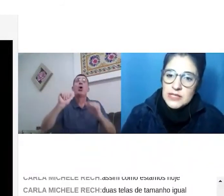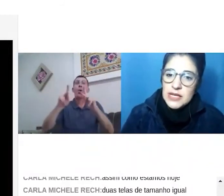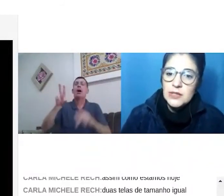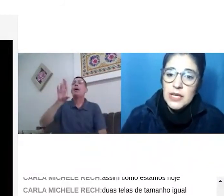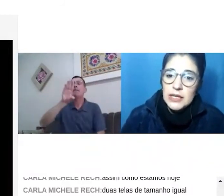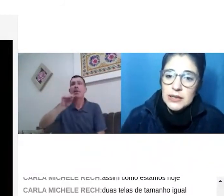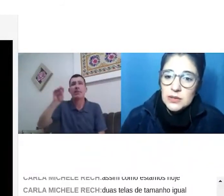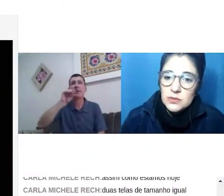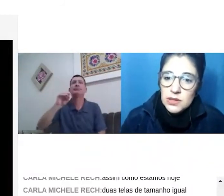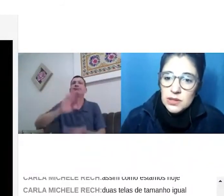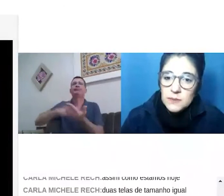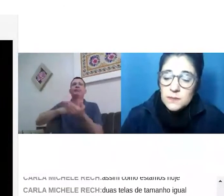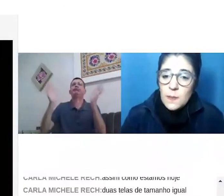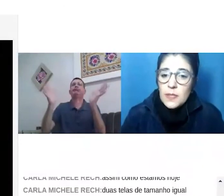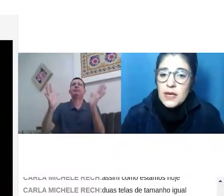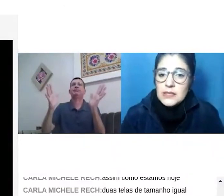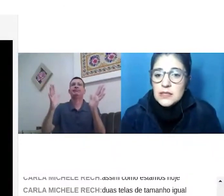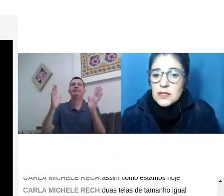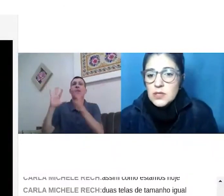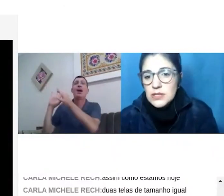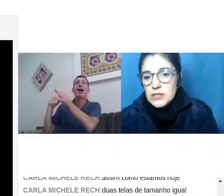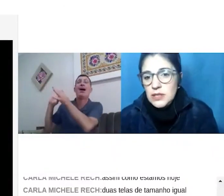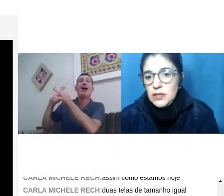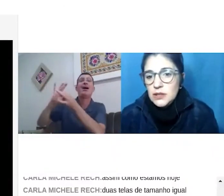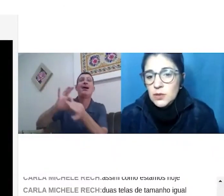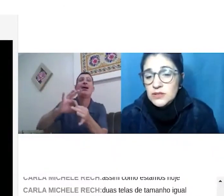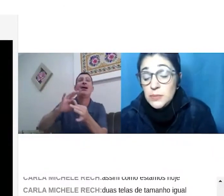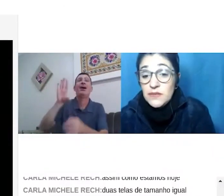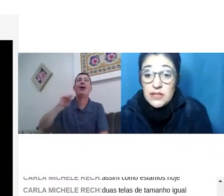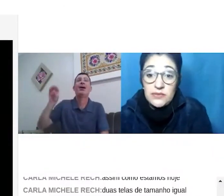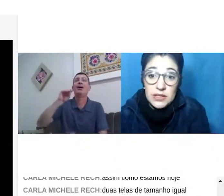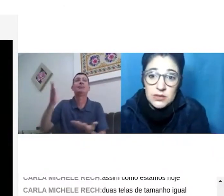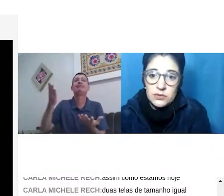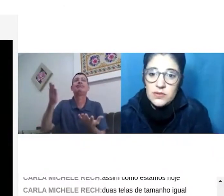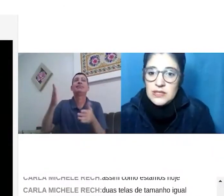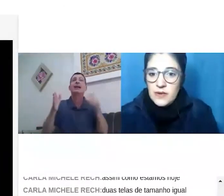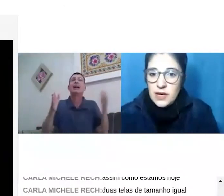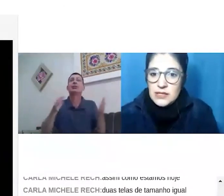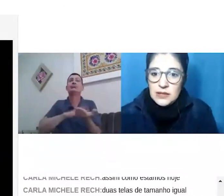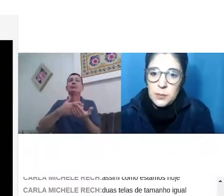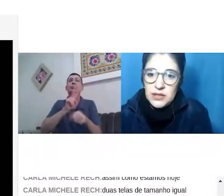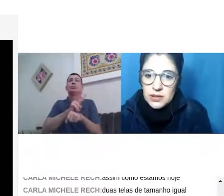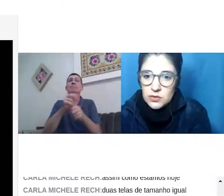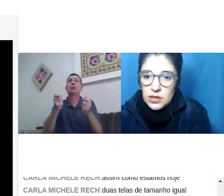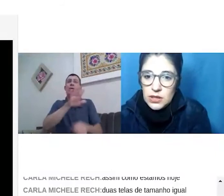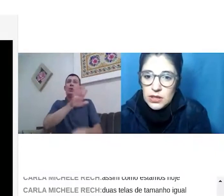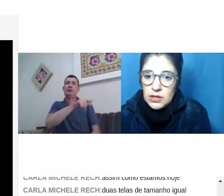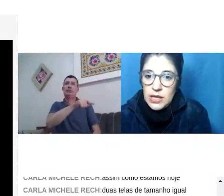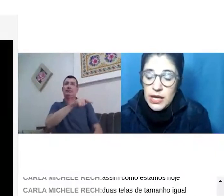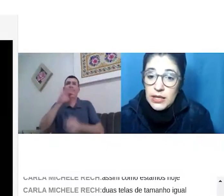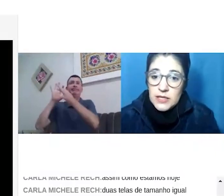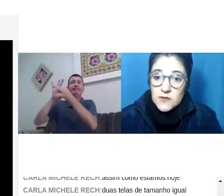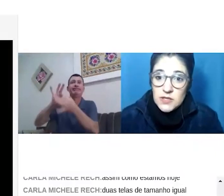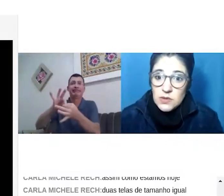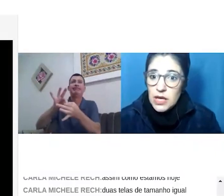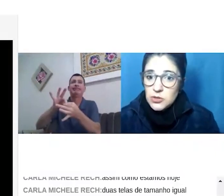faz assim então essas questões assim sempre que vai estar falando vai estar interpretando né?